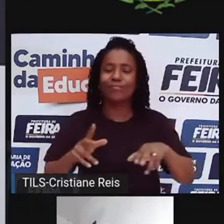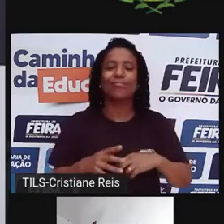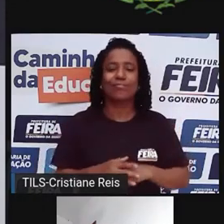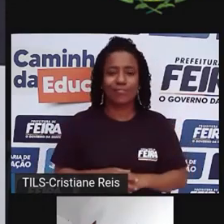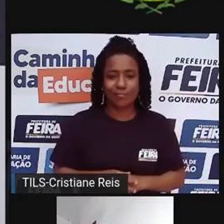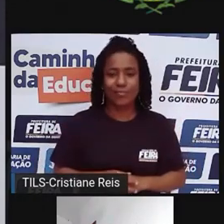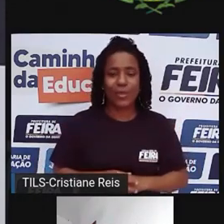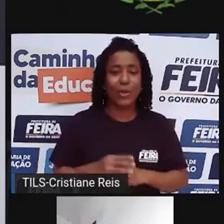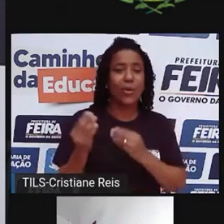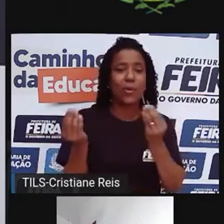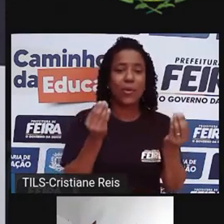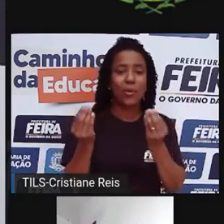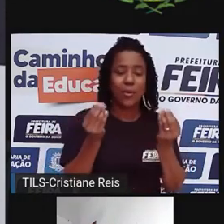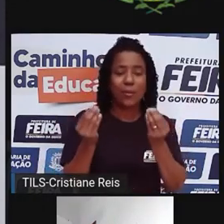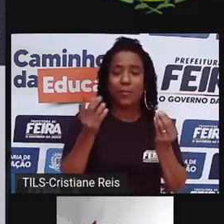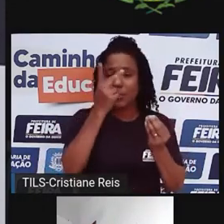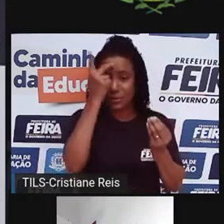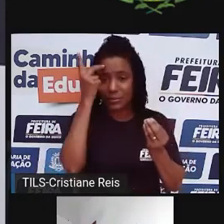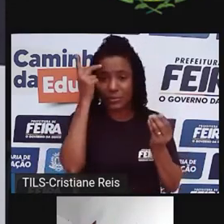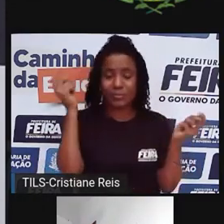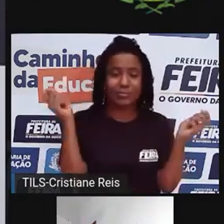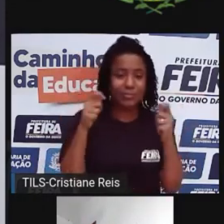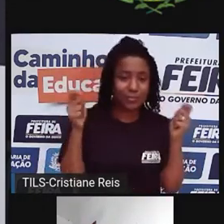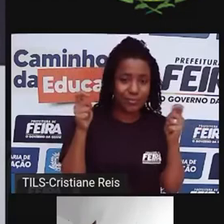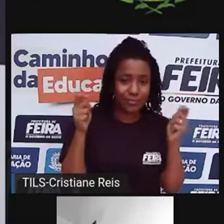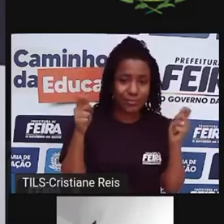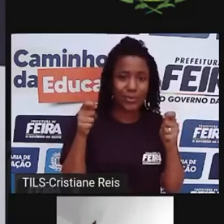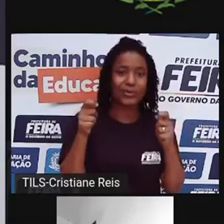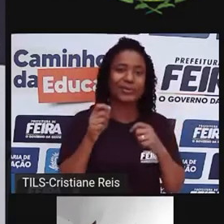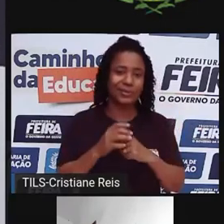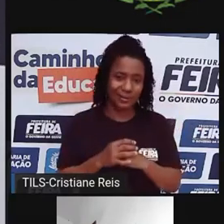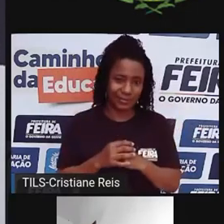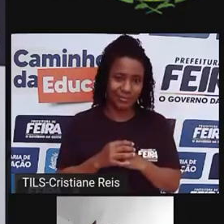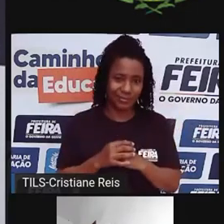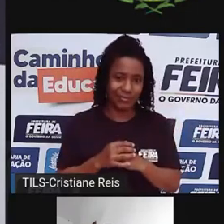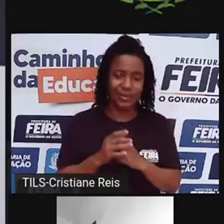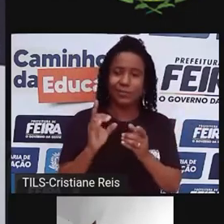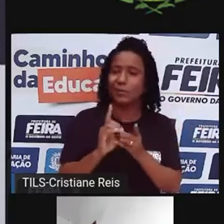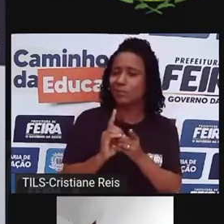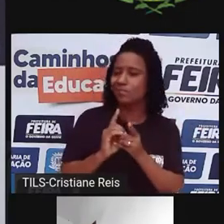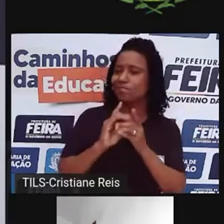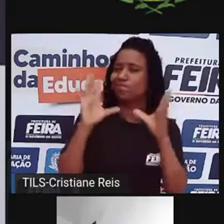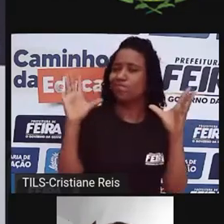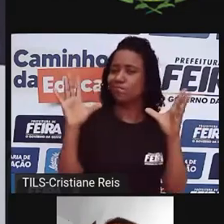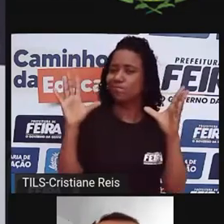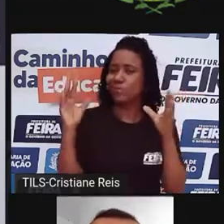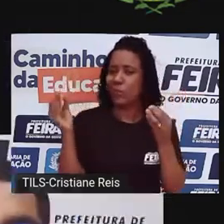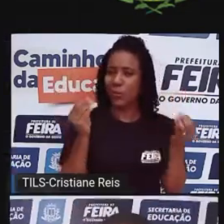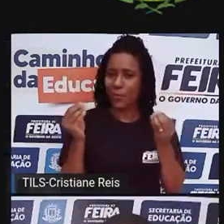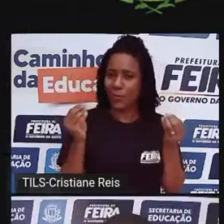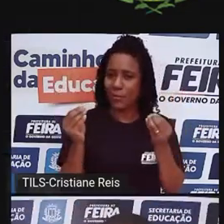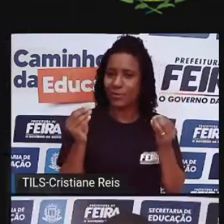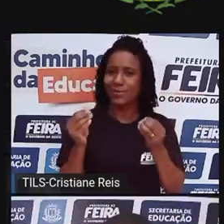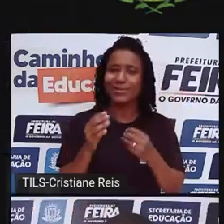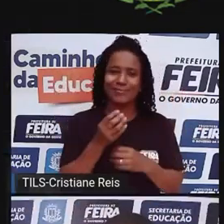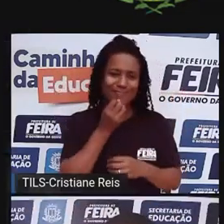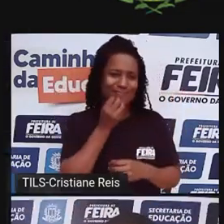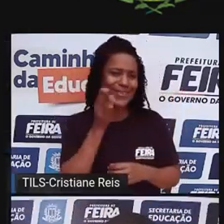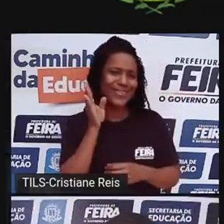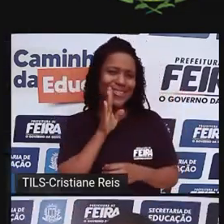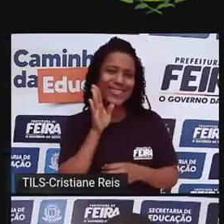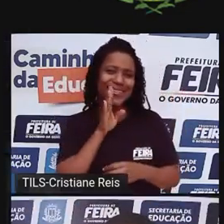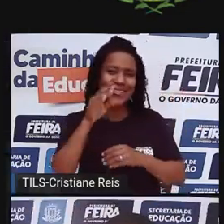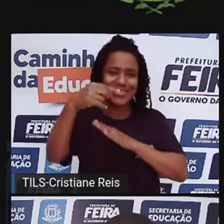como é que as pessoas podem contribuir para a decolonialidade? Massa, eu adoro esse tipo de pergunta de que